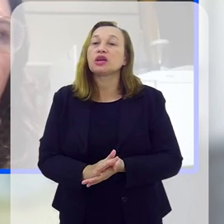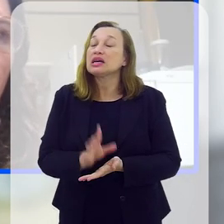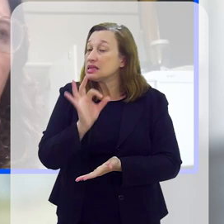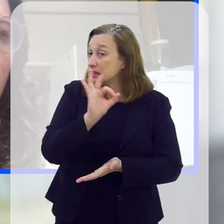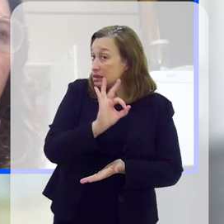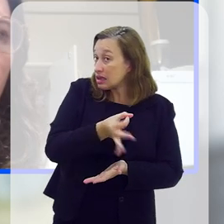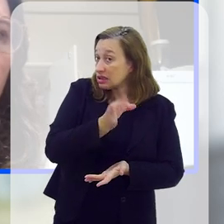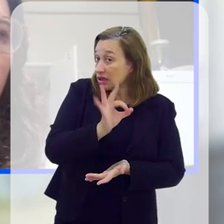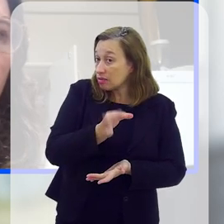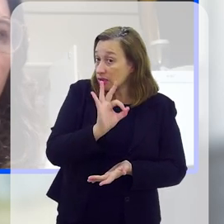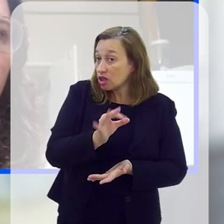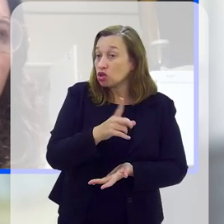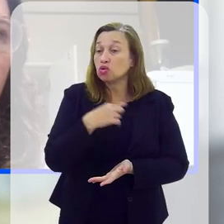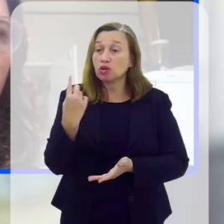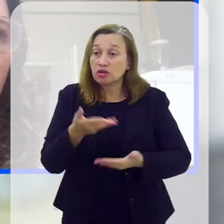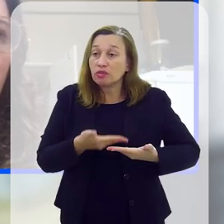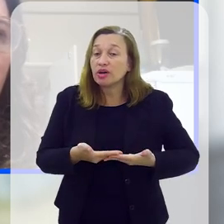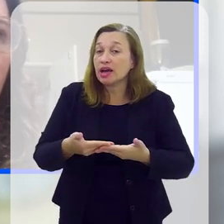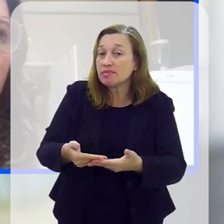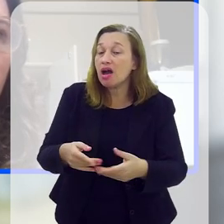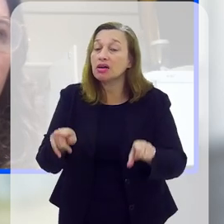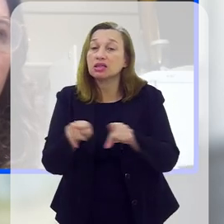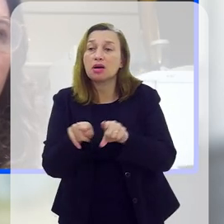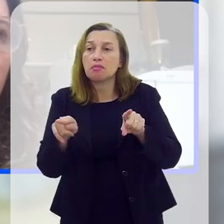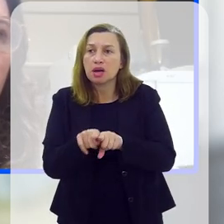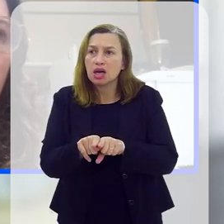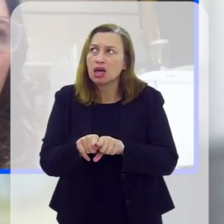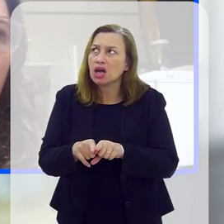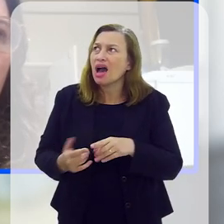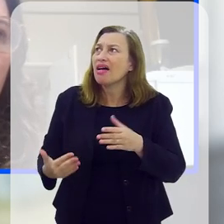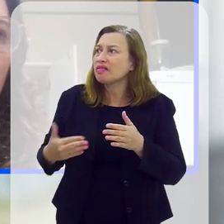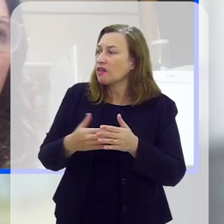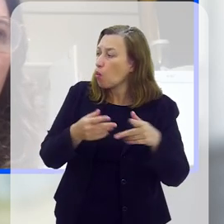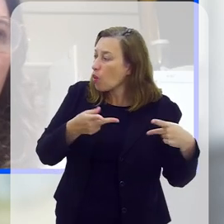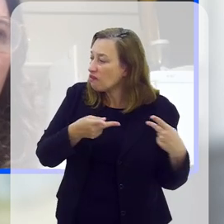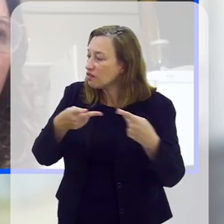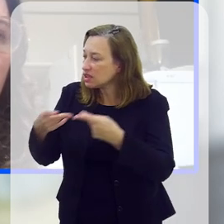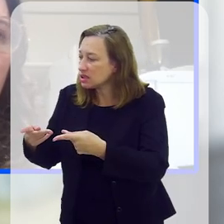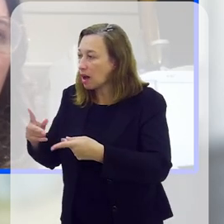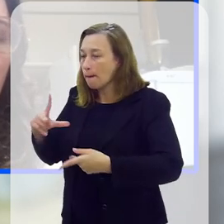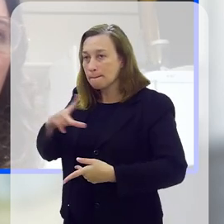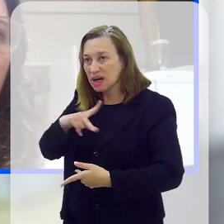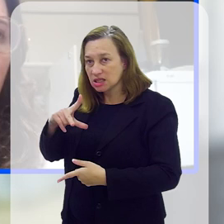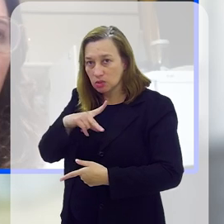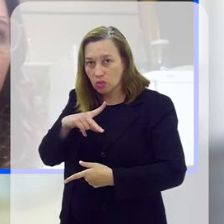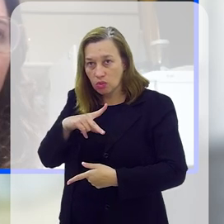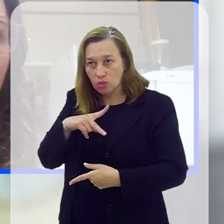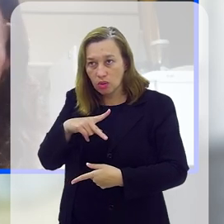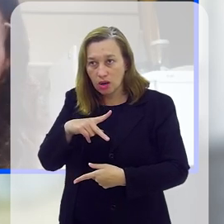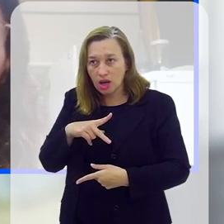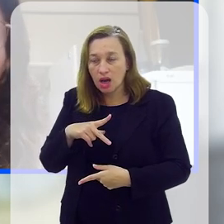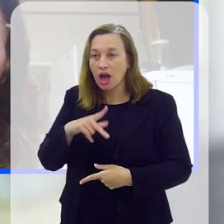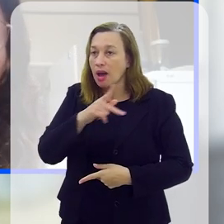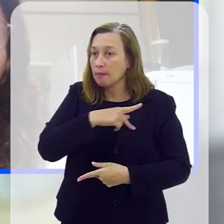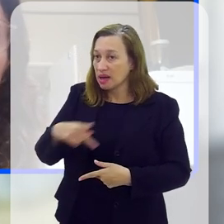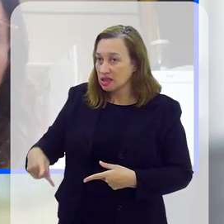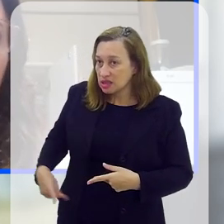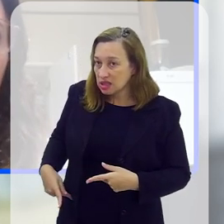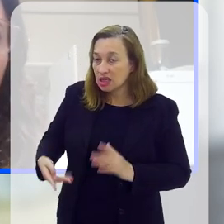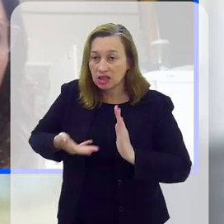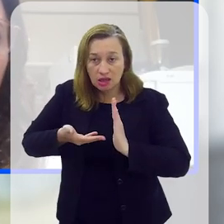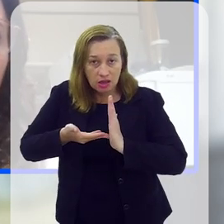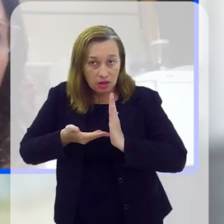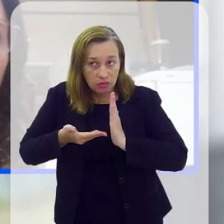E, provavelmente, vamos encaminhar também, quem sabe, até uma visita pessoal lá, à